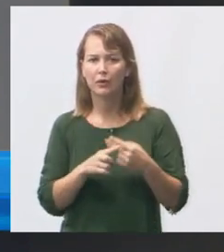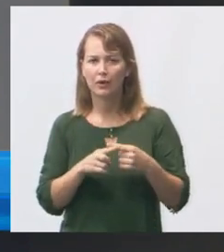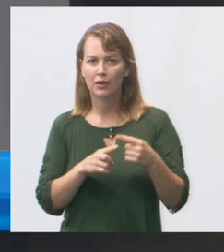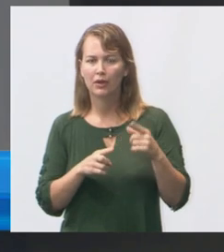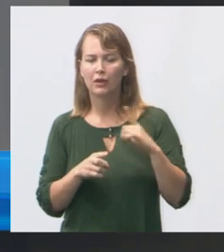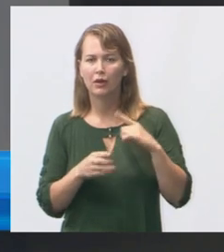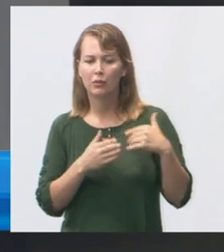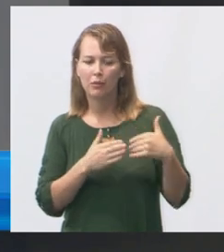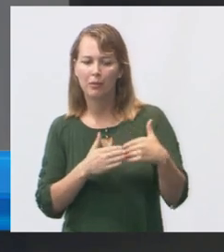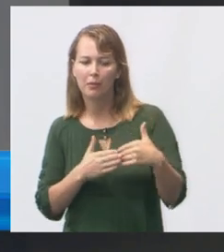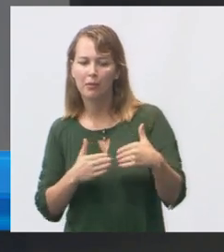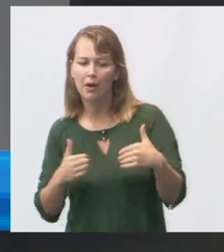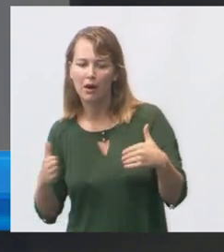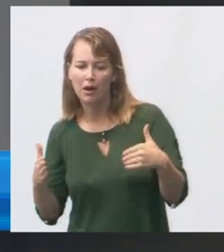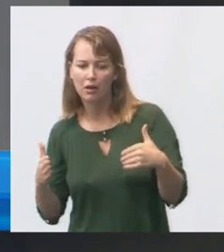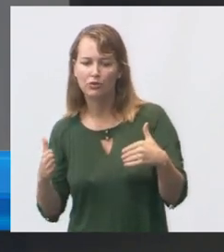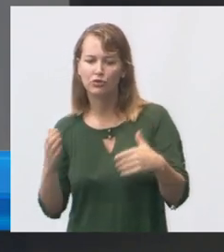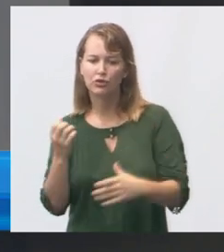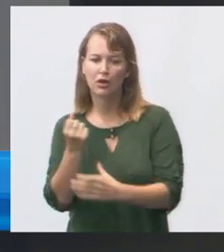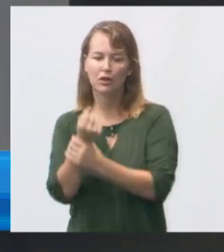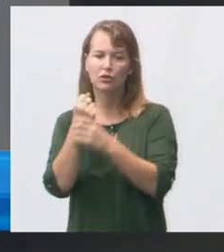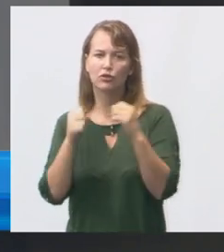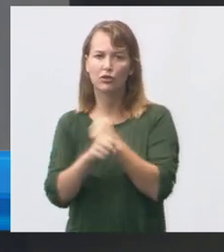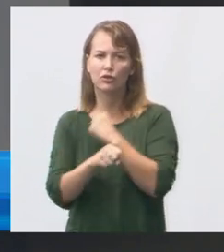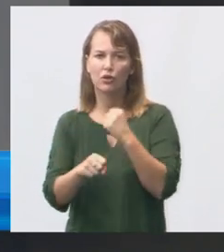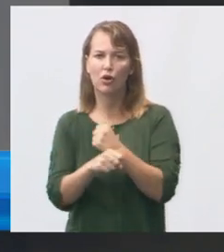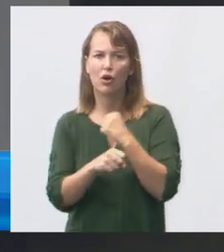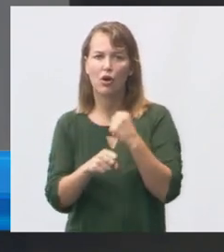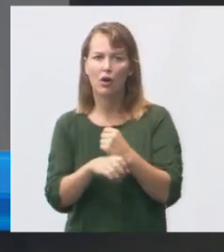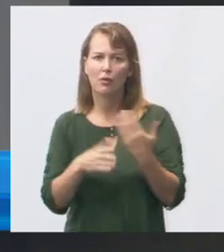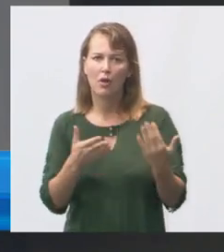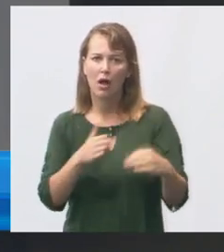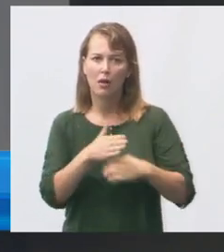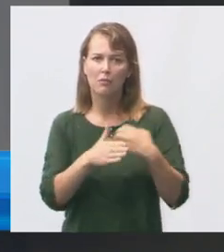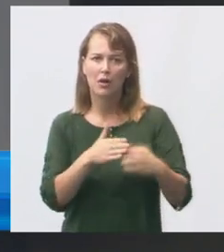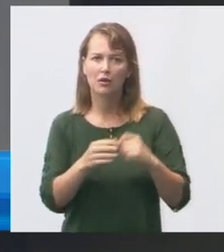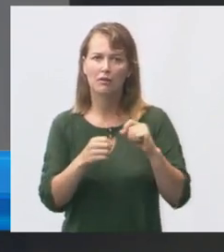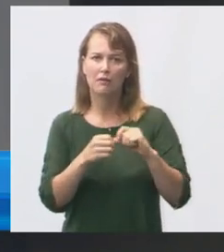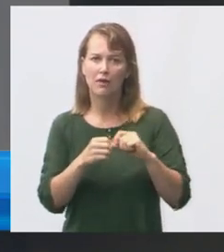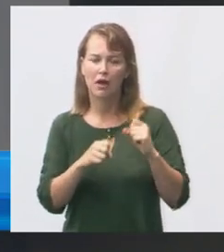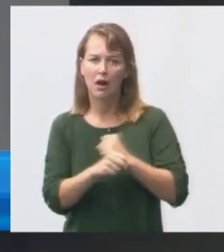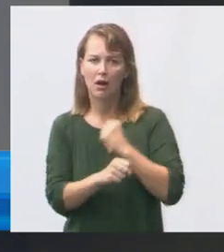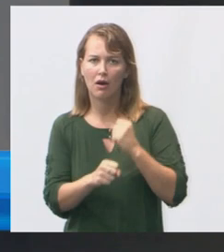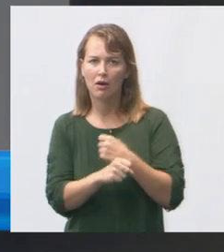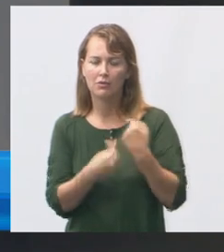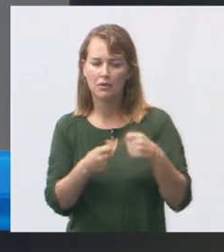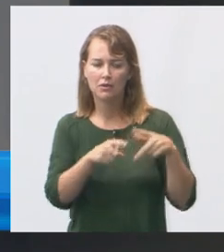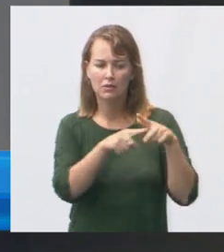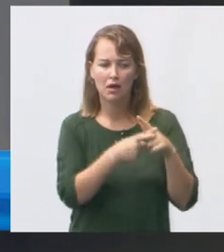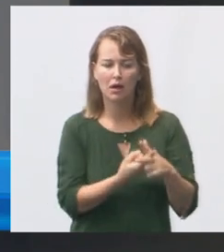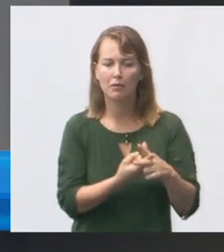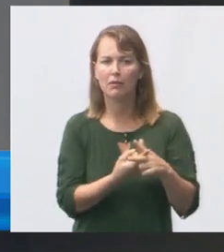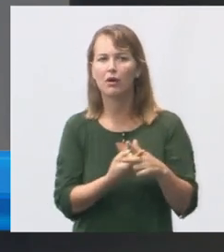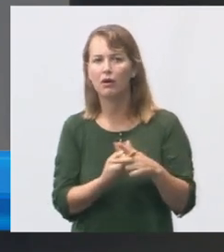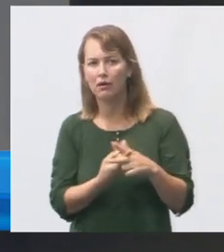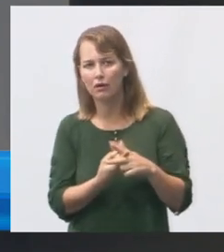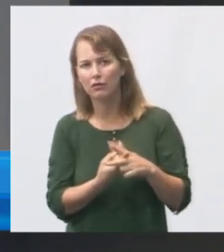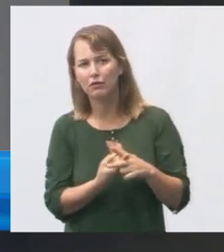garantia ainda de obra então a empresa que fez a obra tem que vir fazer os reparos